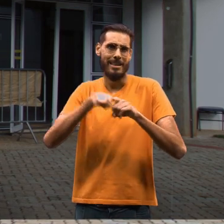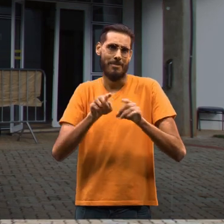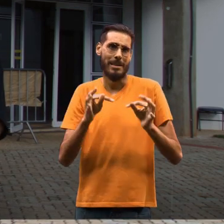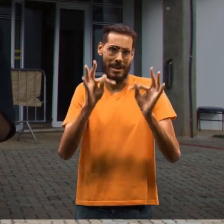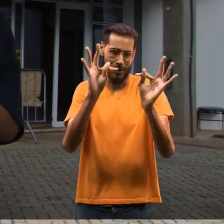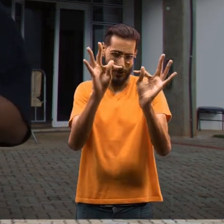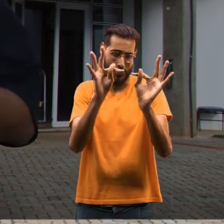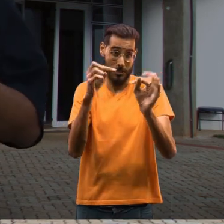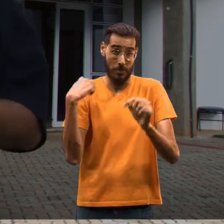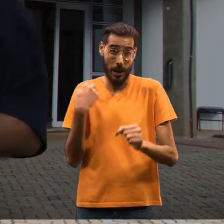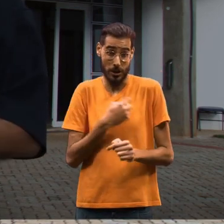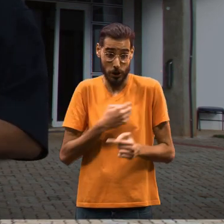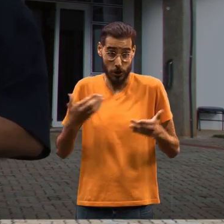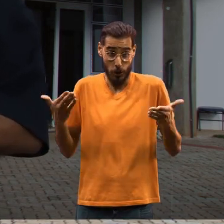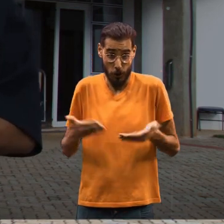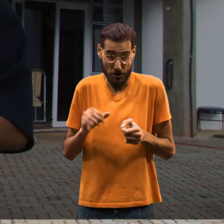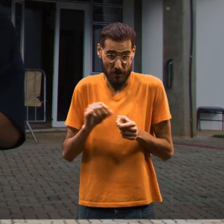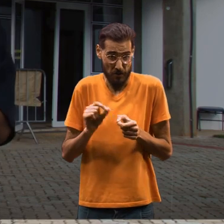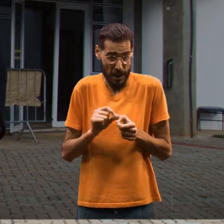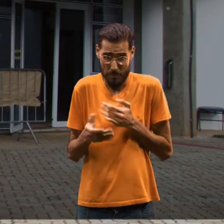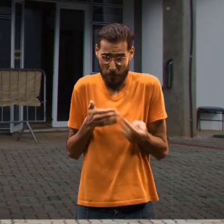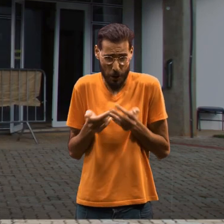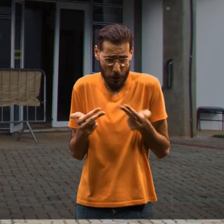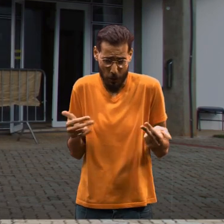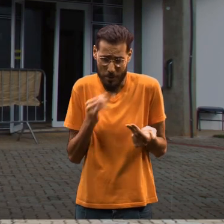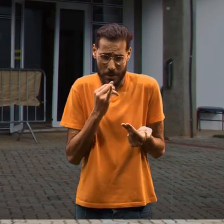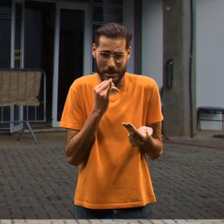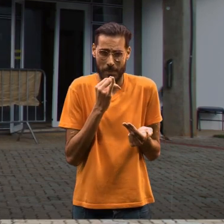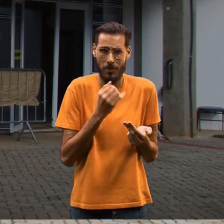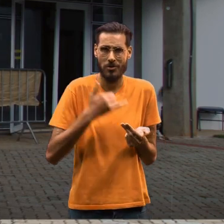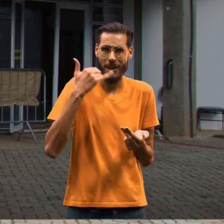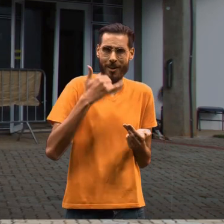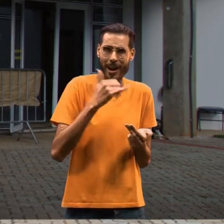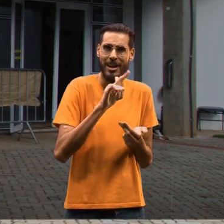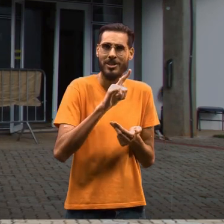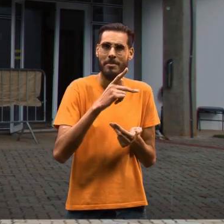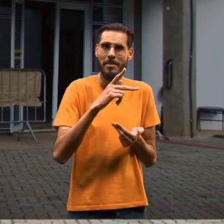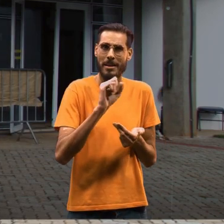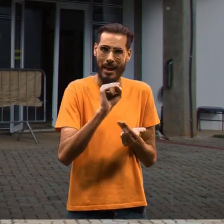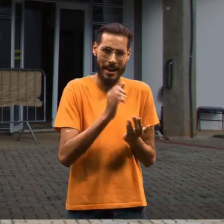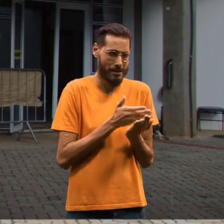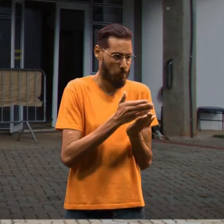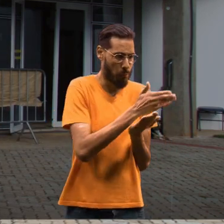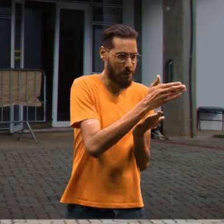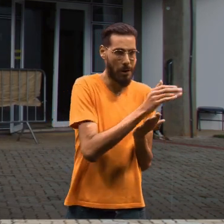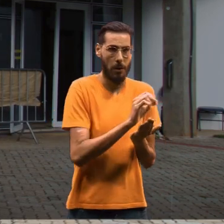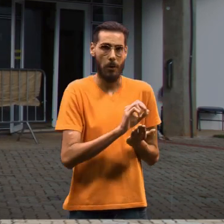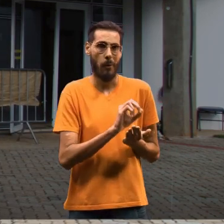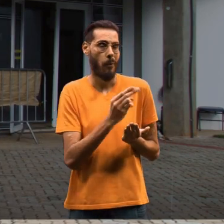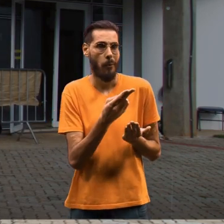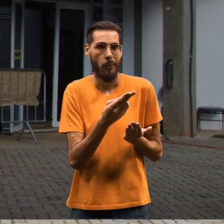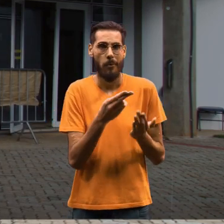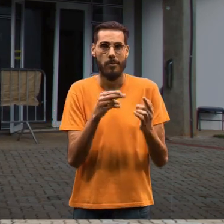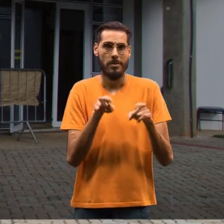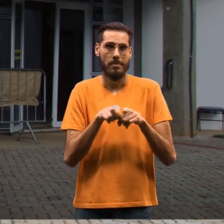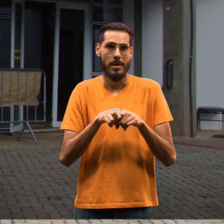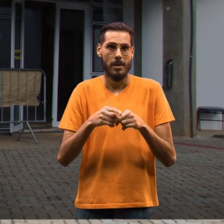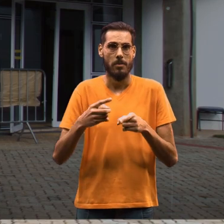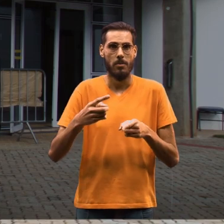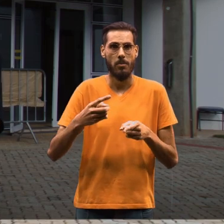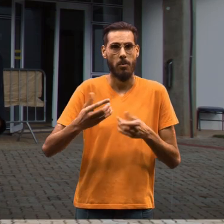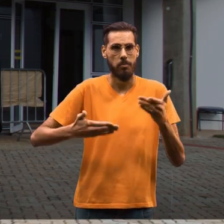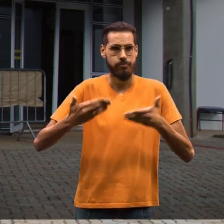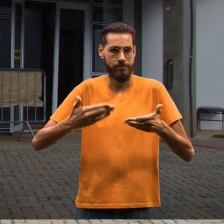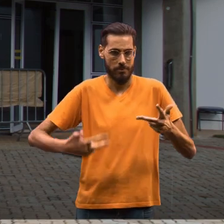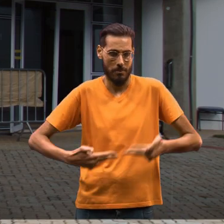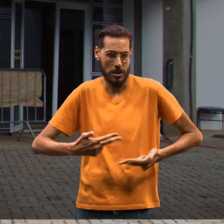a gente tem hoje. Tudo que a gente faz hoje, desde você pegar um celular e achar um caminho, uma rota usando GPS, até você fazer